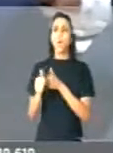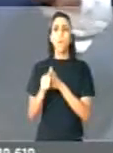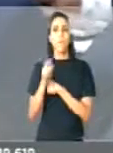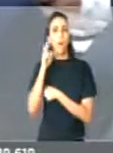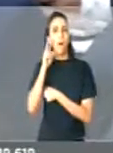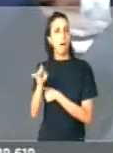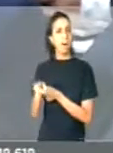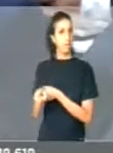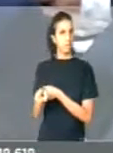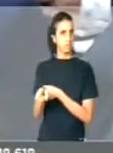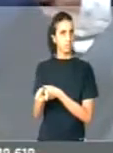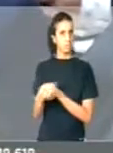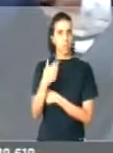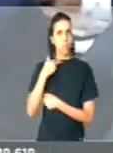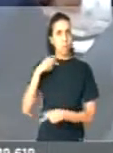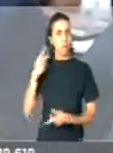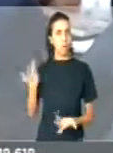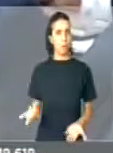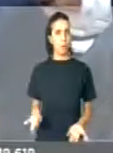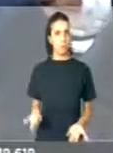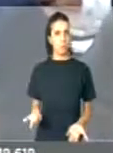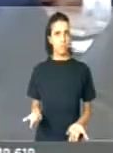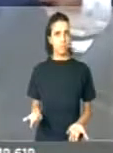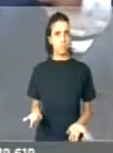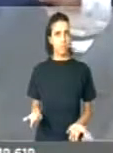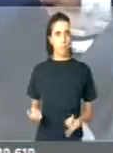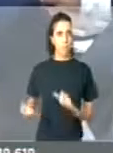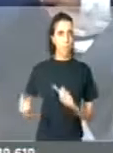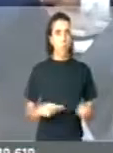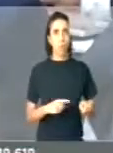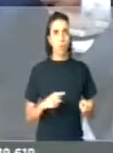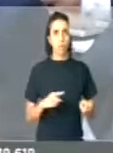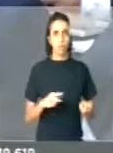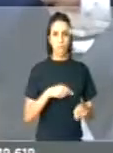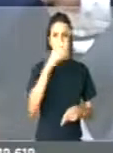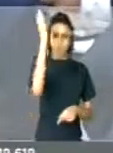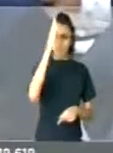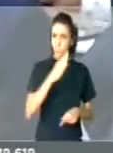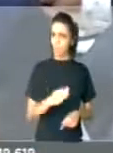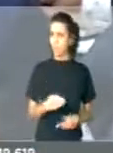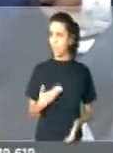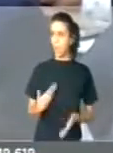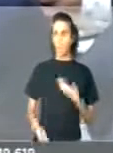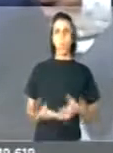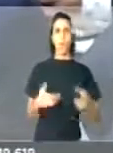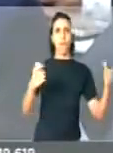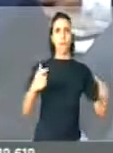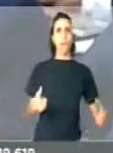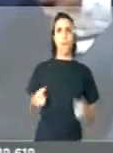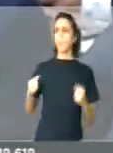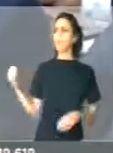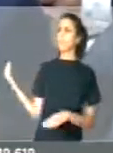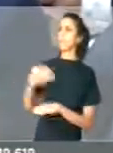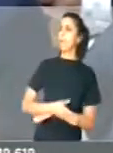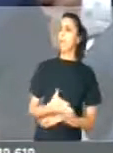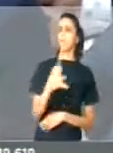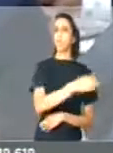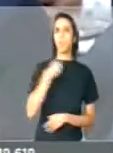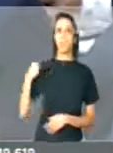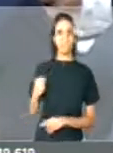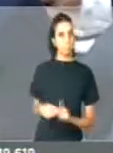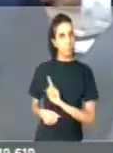não dá para se permitir violações à soberania do nosso país esse país não é um país de bananas e nós temos que tomar